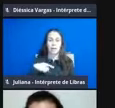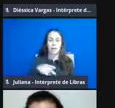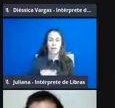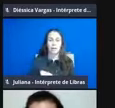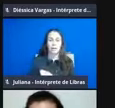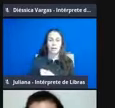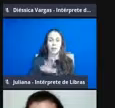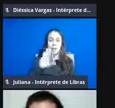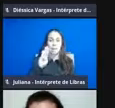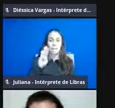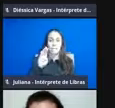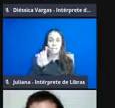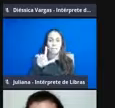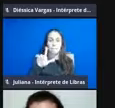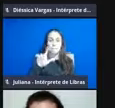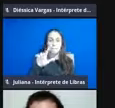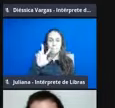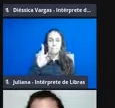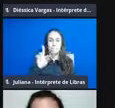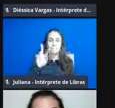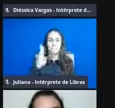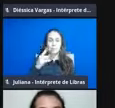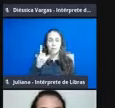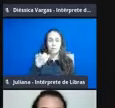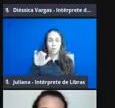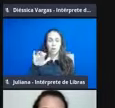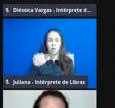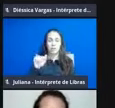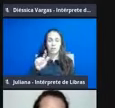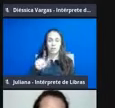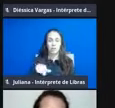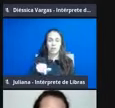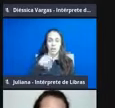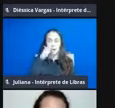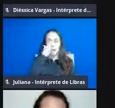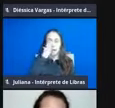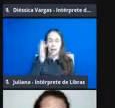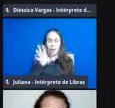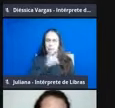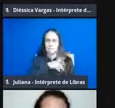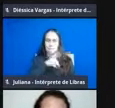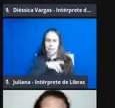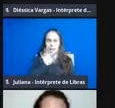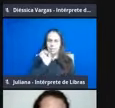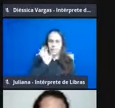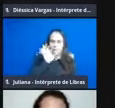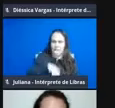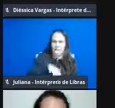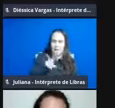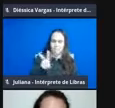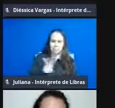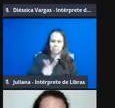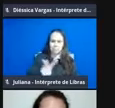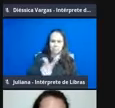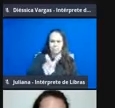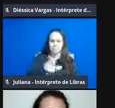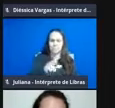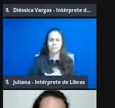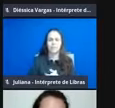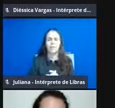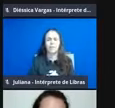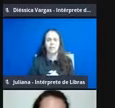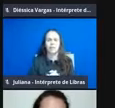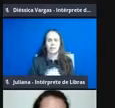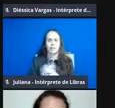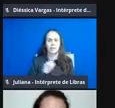glatódea, que é a ordem que inclui a temida, né, e asquerosa barata, né, nós temos,